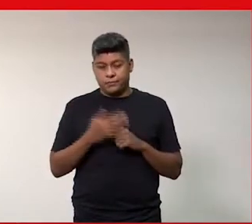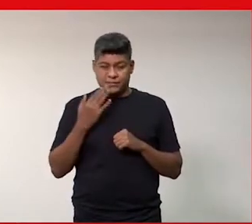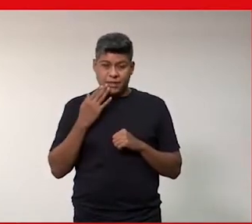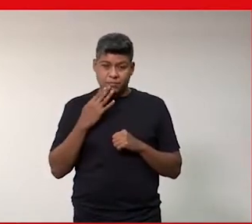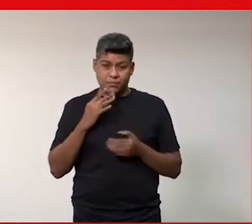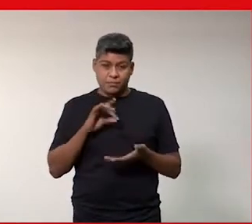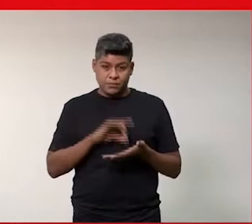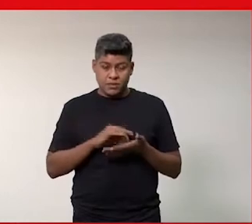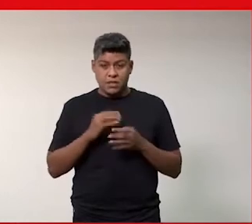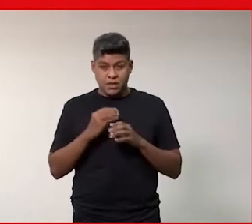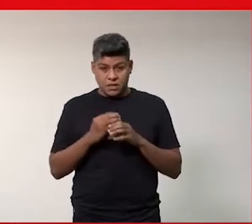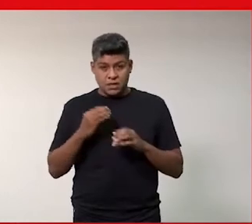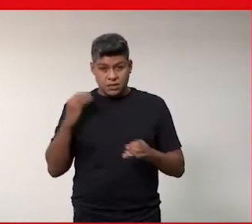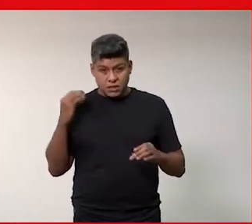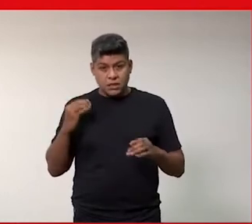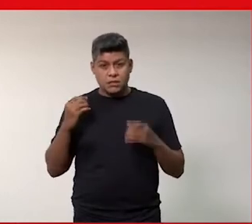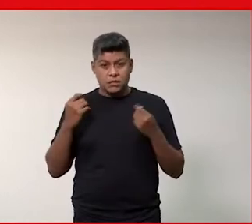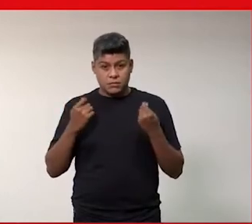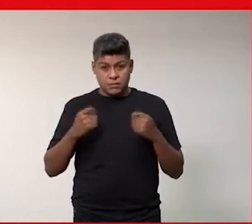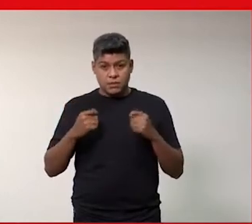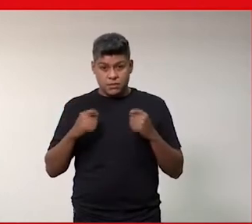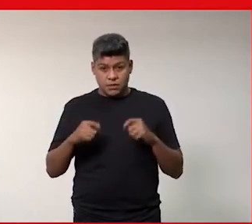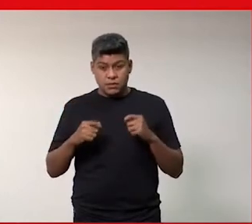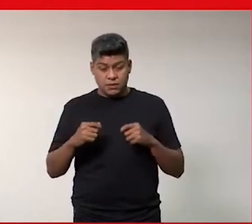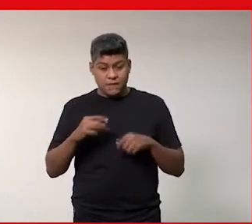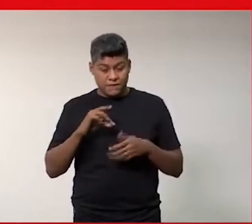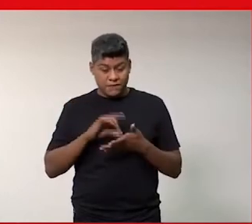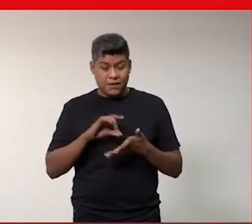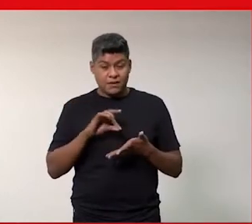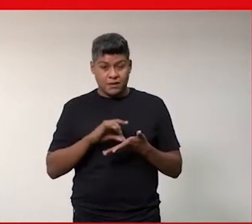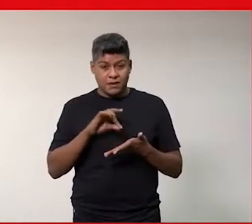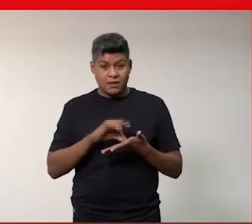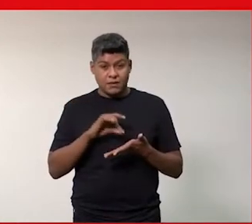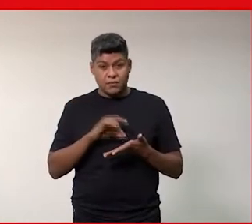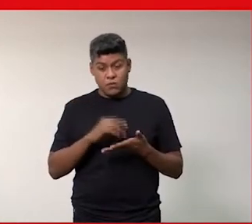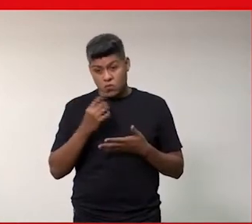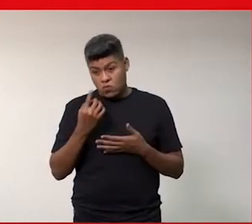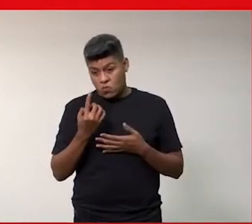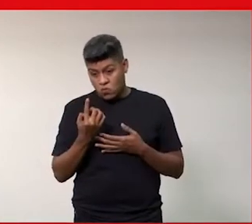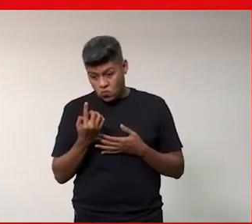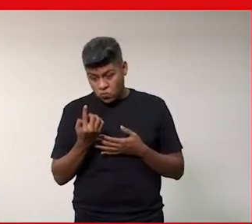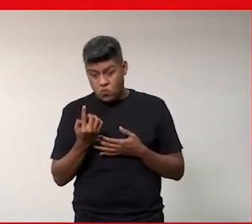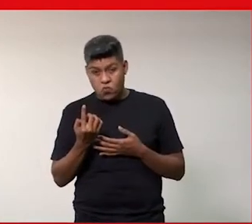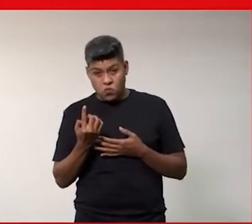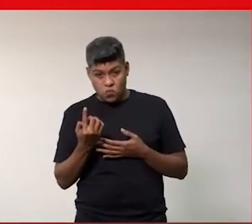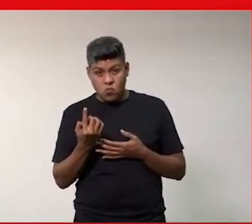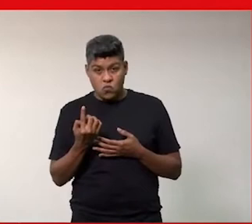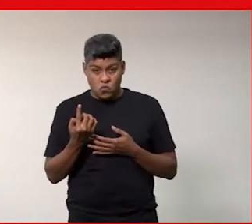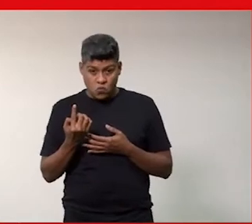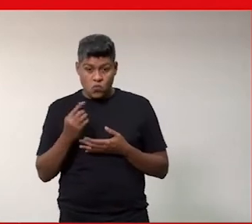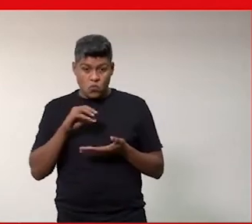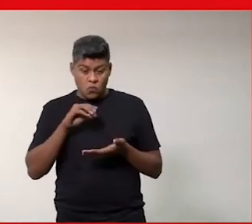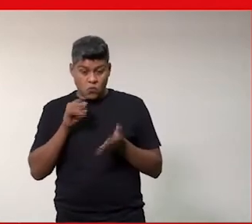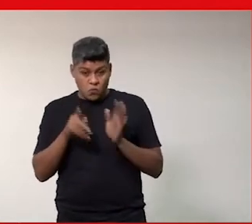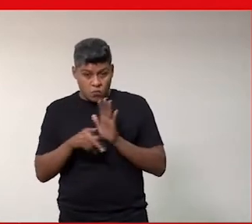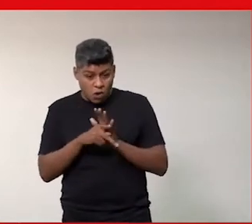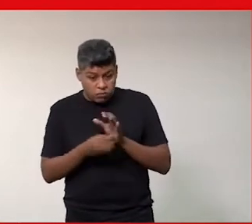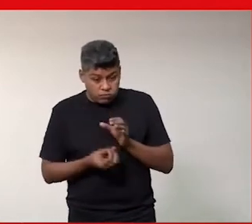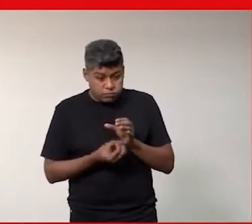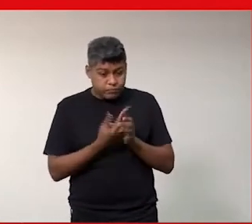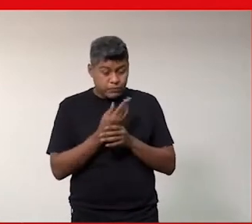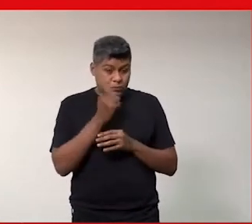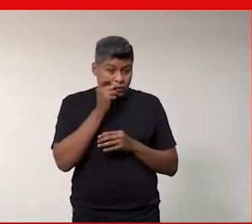se as engenheiras, se você tivesse verdadeiramente um ali na concepção, na